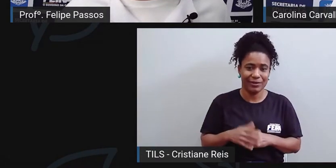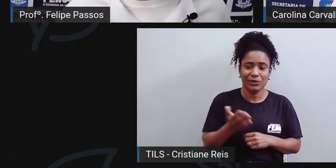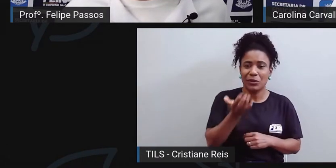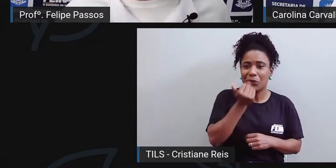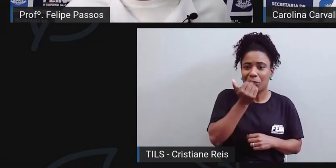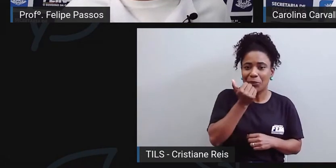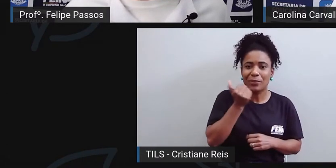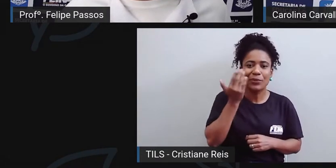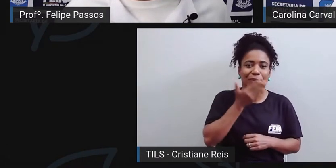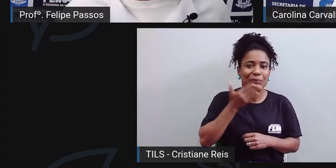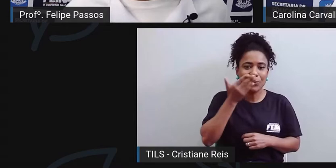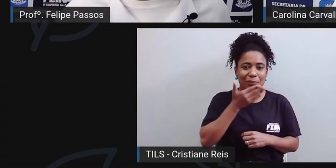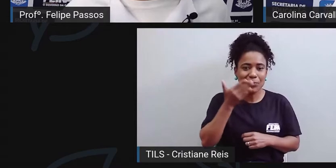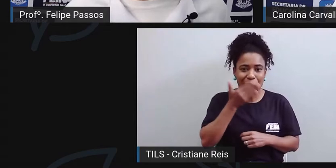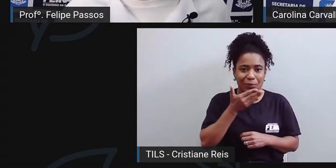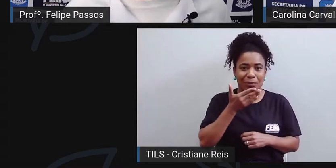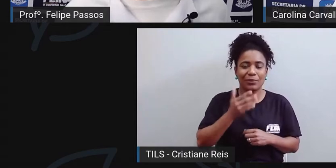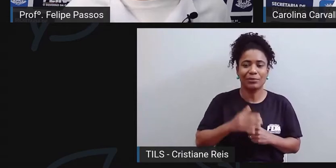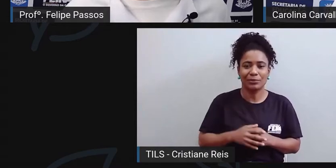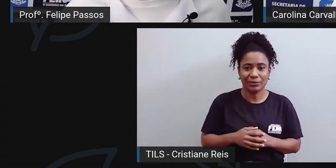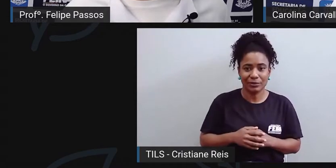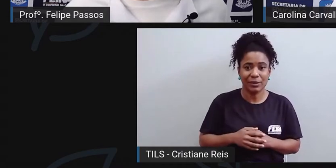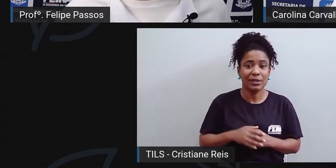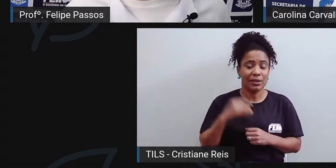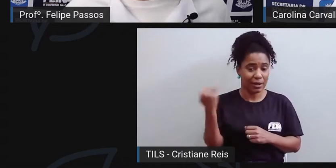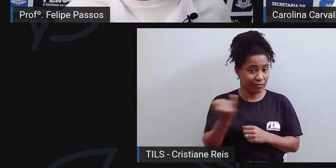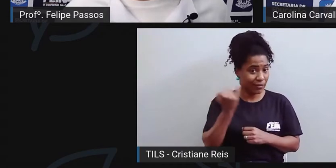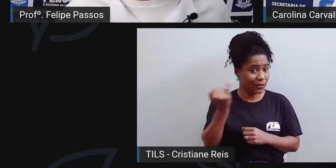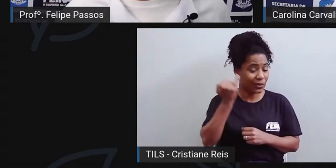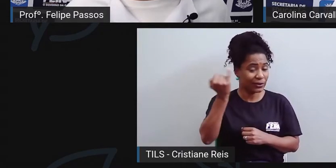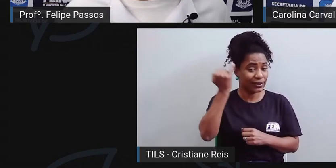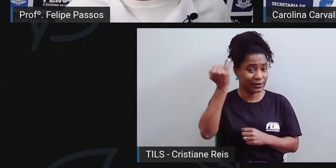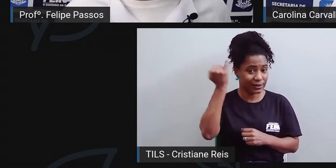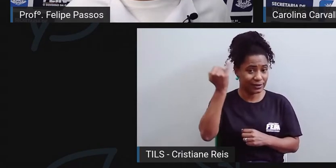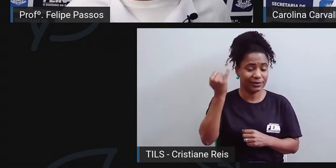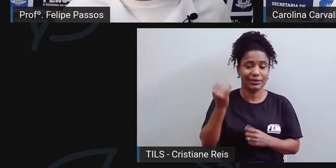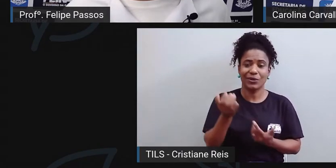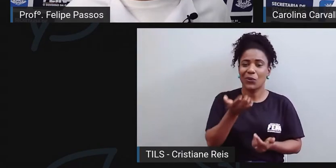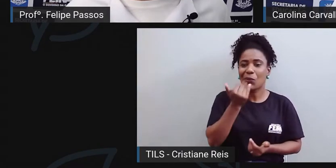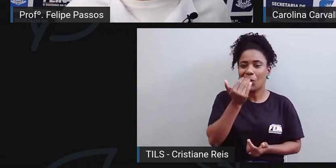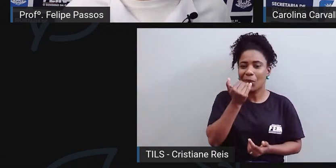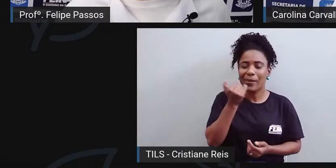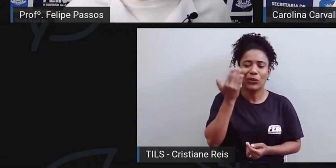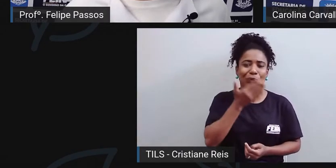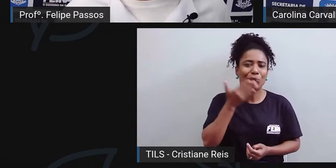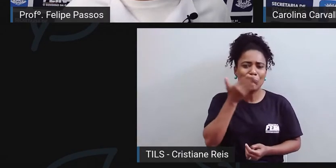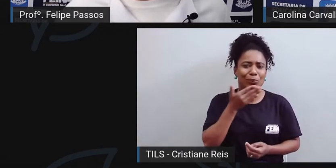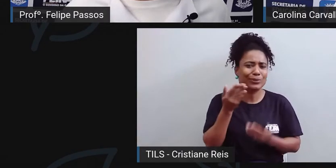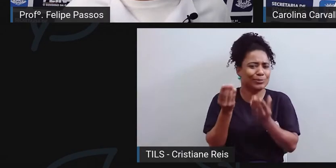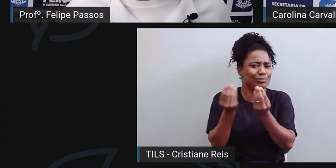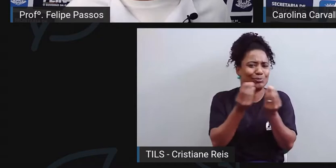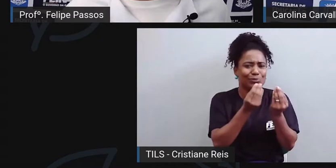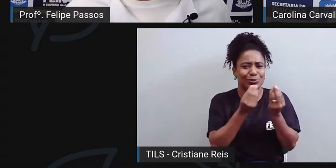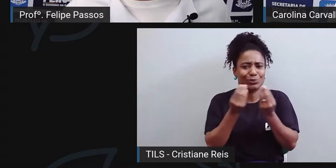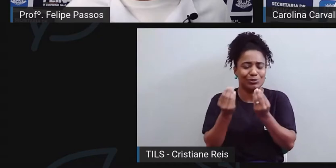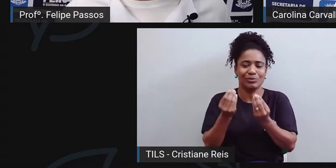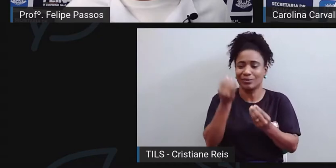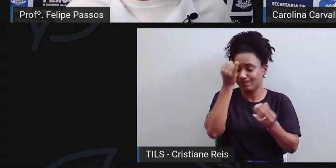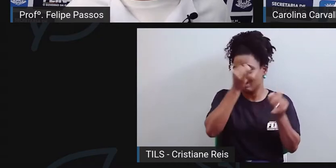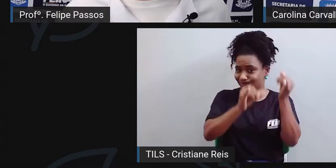estão nos assistindo. Então, assim, é muito importante a gente evitar esse consumo excessivo de açúcar. Por quê?